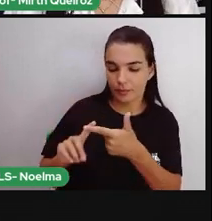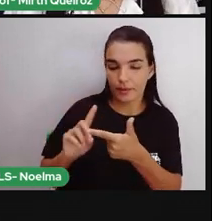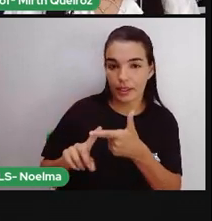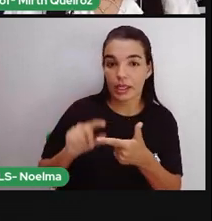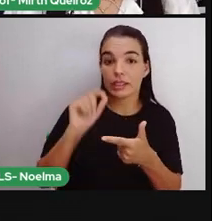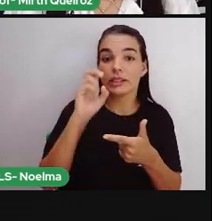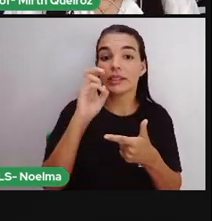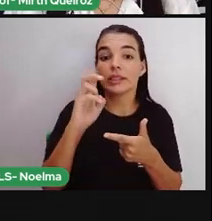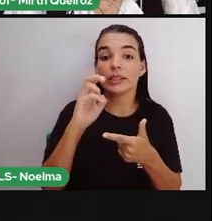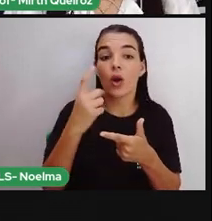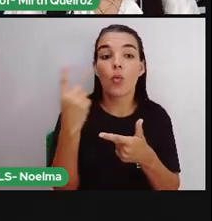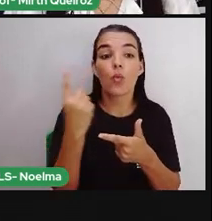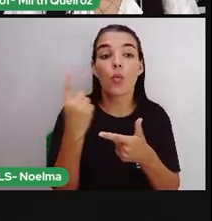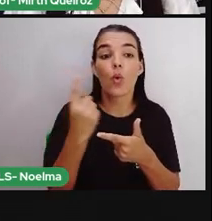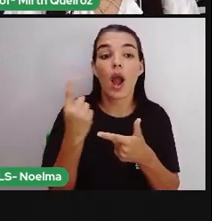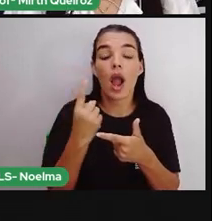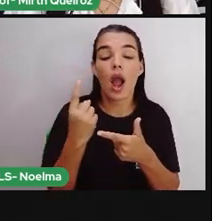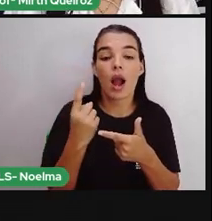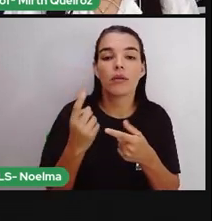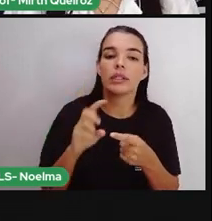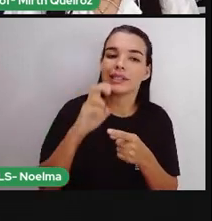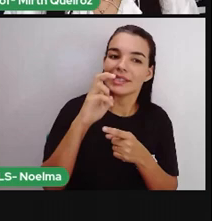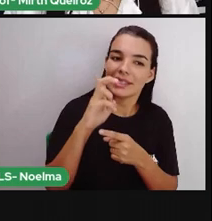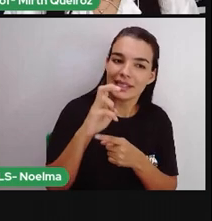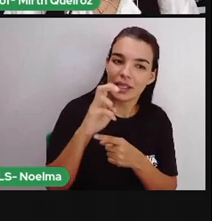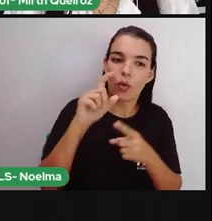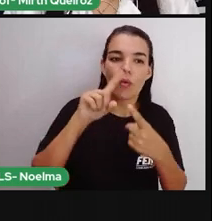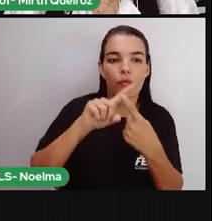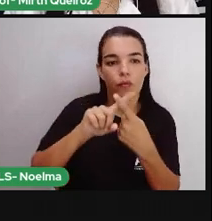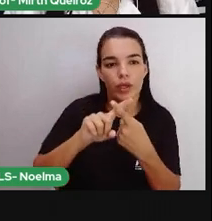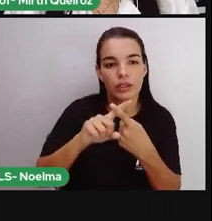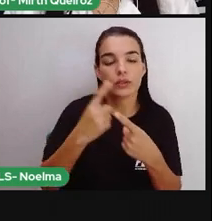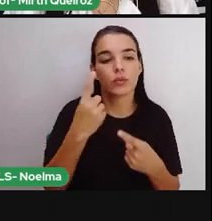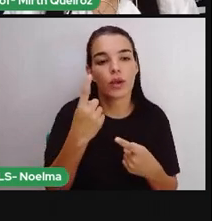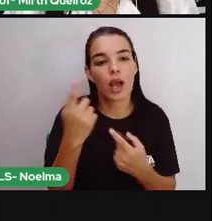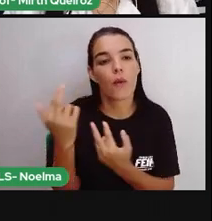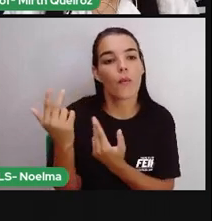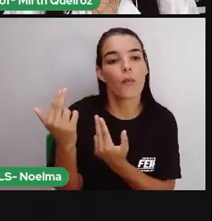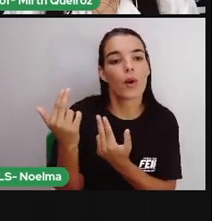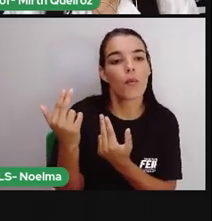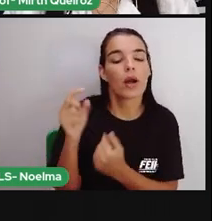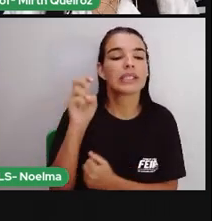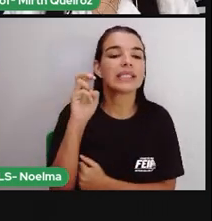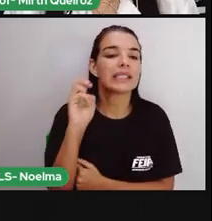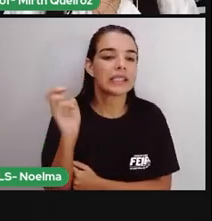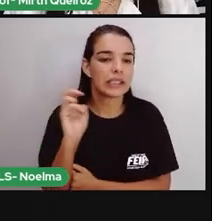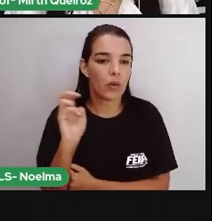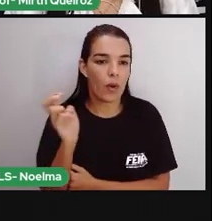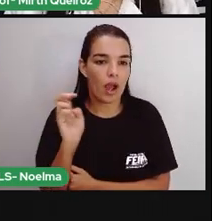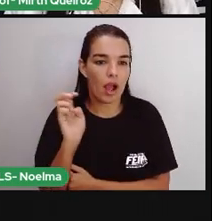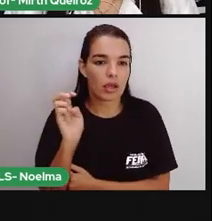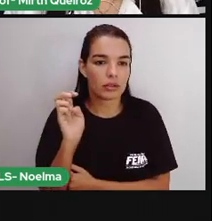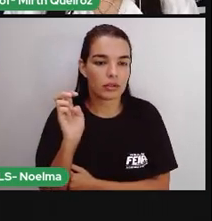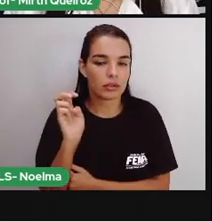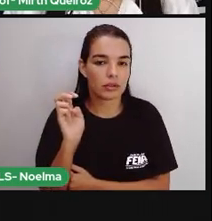5 moedas de 1 real. 5 vezes de 1 real, vai dar 5 reais.